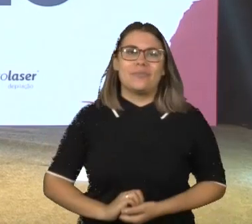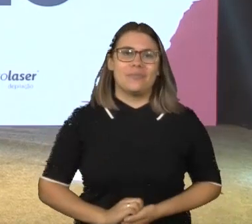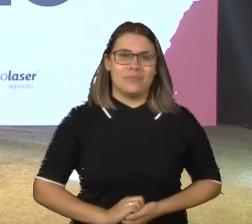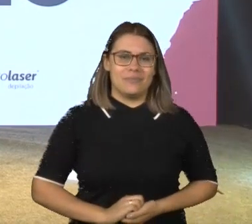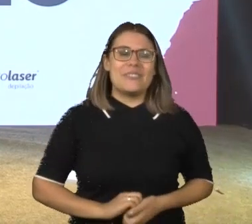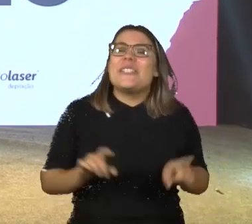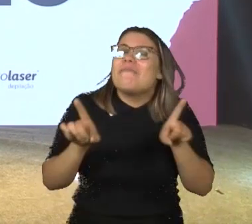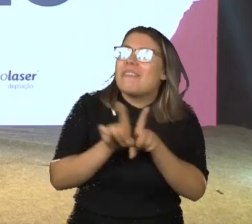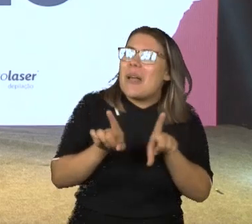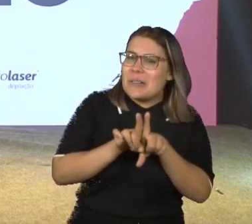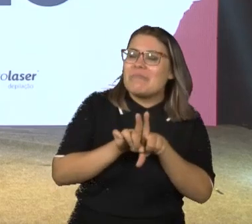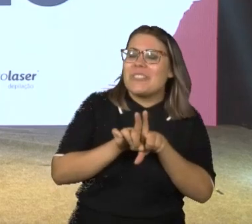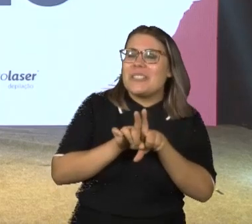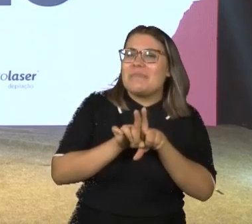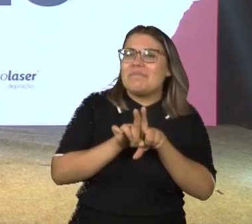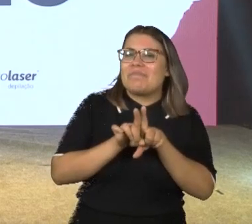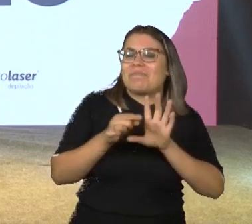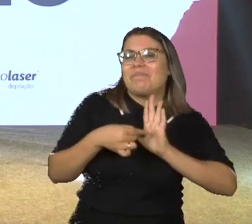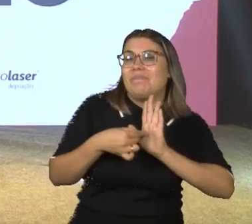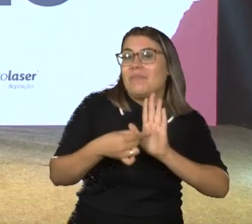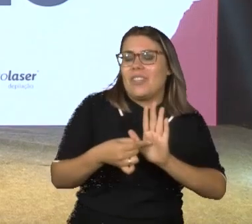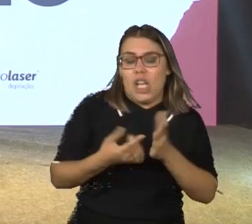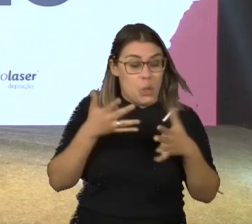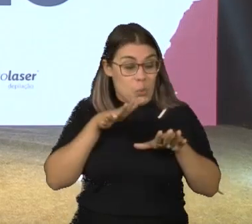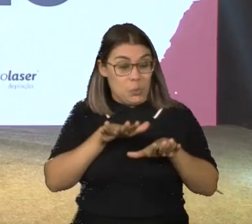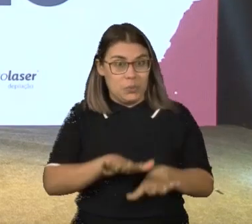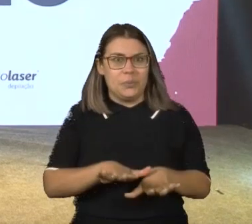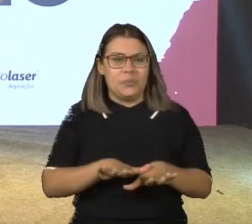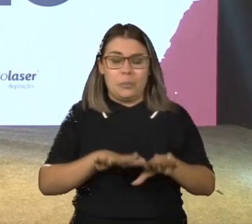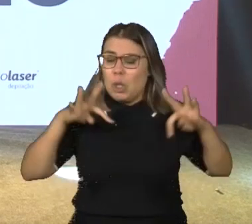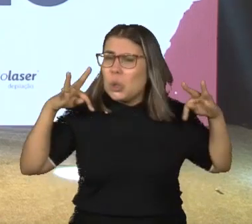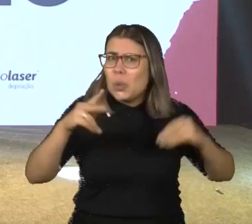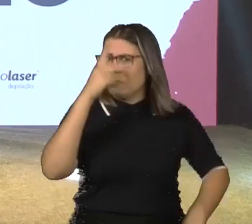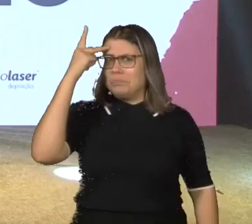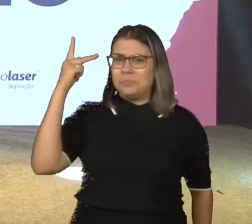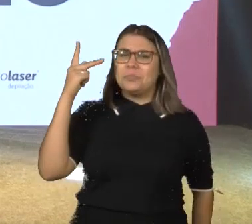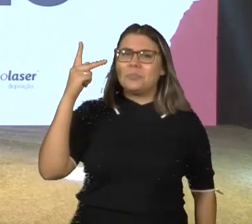E também para mostrar que a inclusão faz bem para todo mundo.